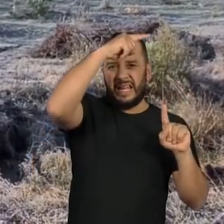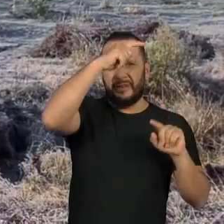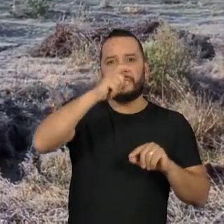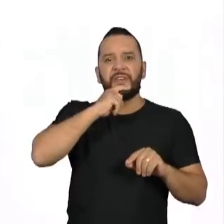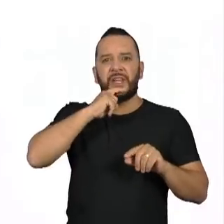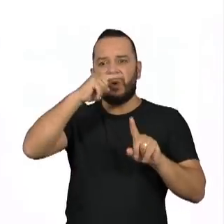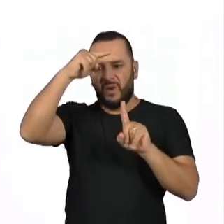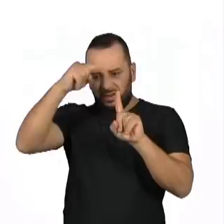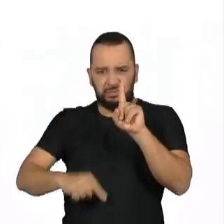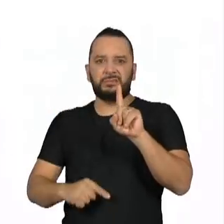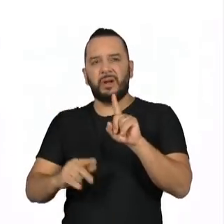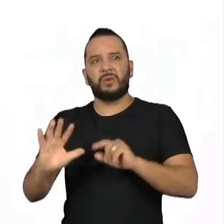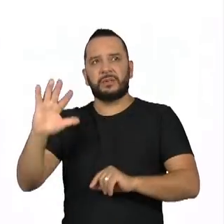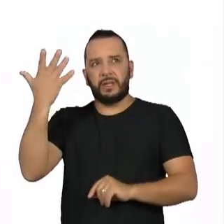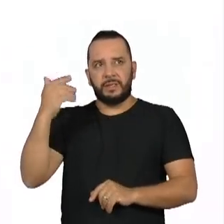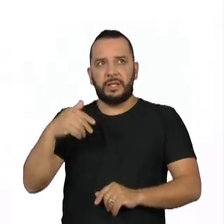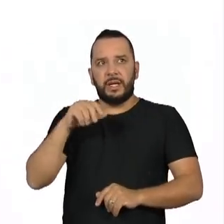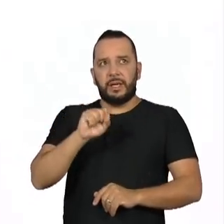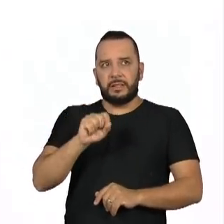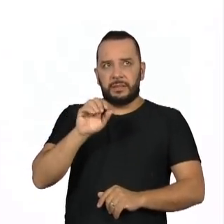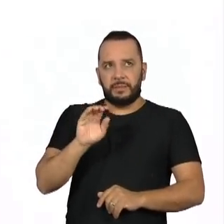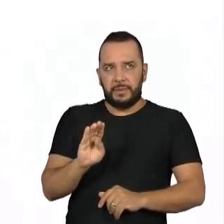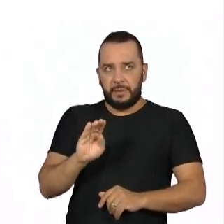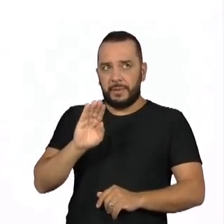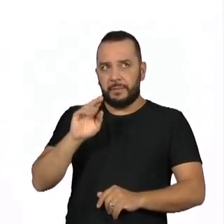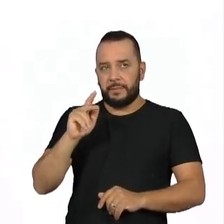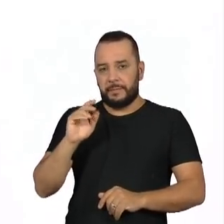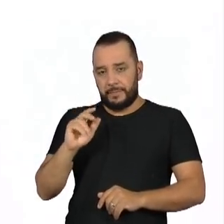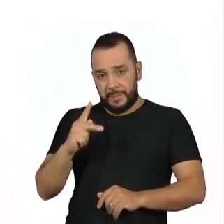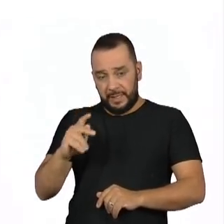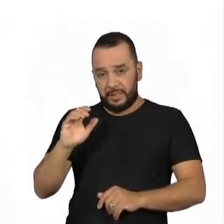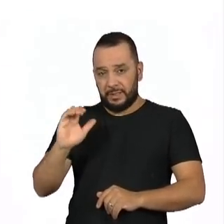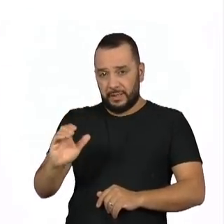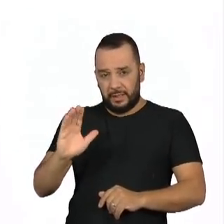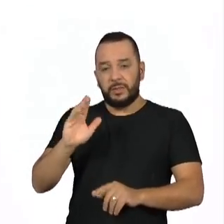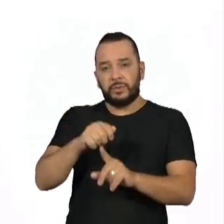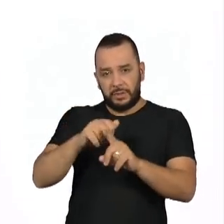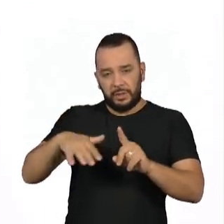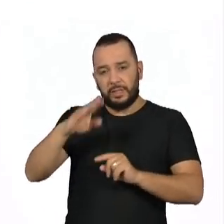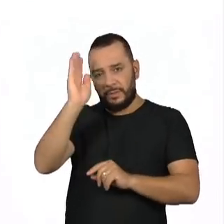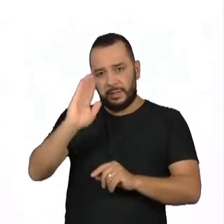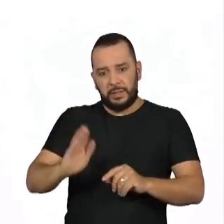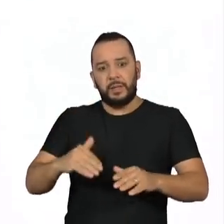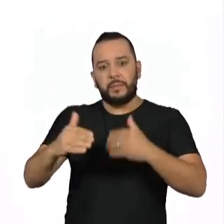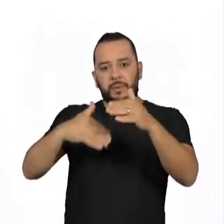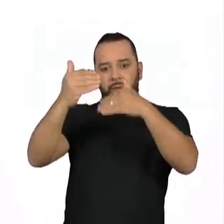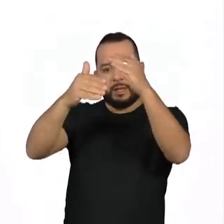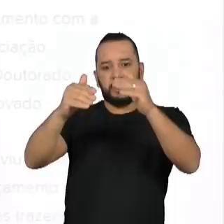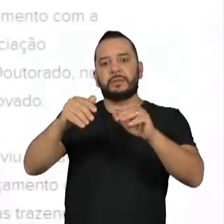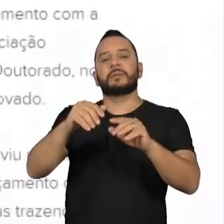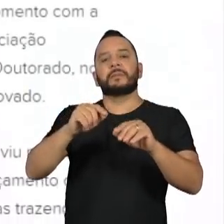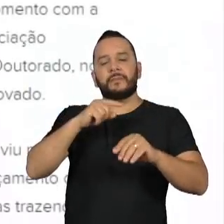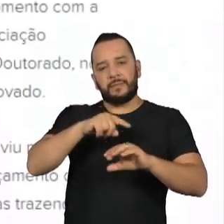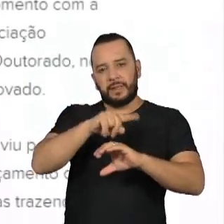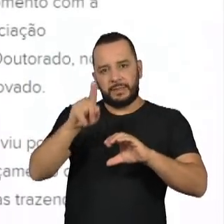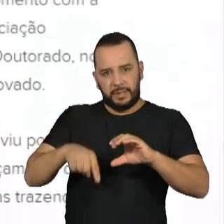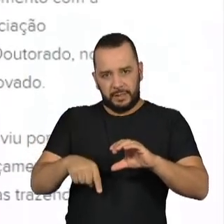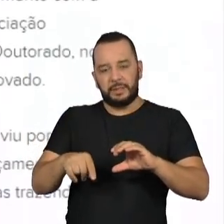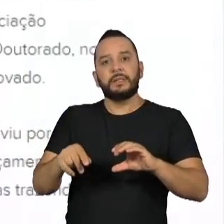A SBPC, Sociedade Brasileira para o Progresso da Ciência, manifesta em carta aberta